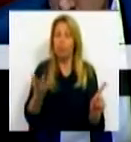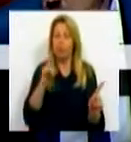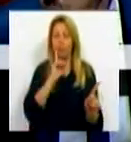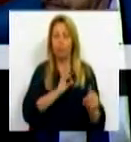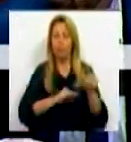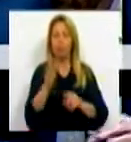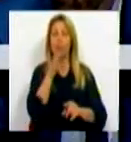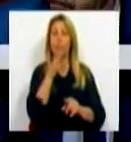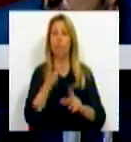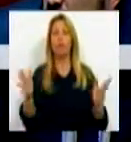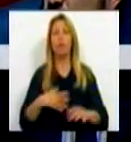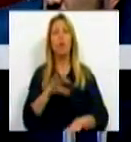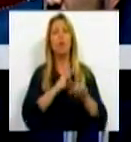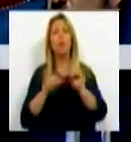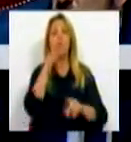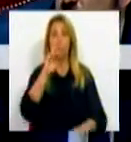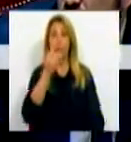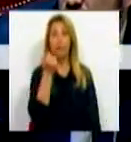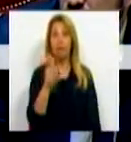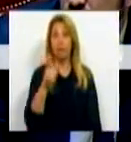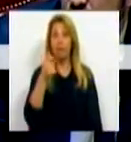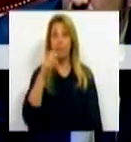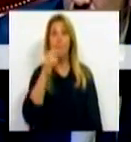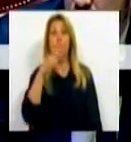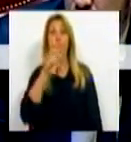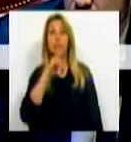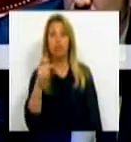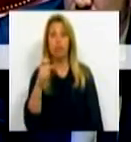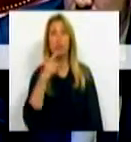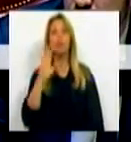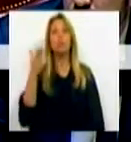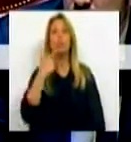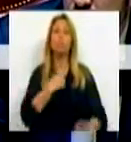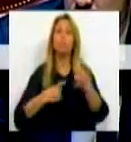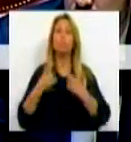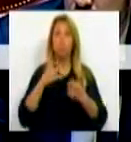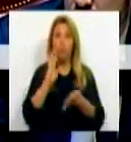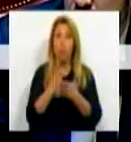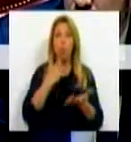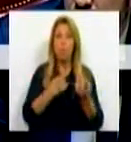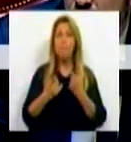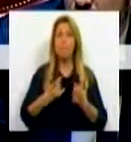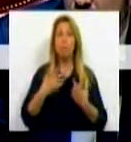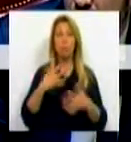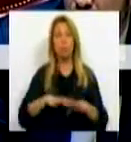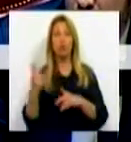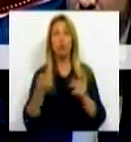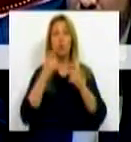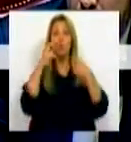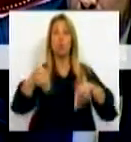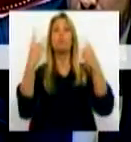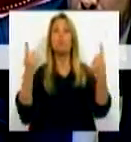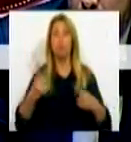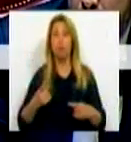O Sr. Deputado Abel Batista perguntava-nos primeiro, ou a última questão que colocou, era sobre a discussão pública